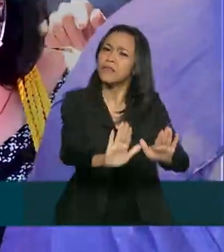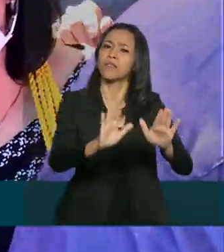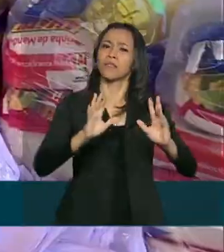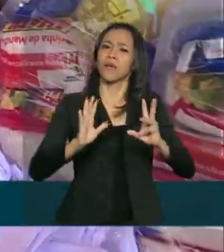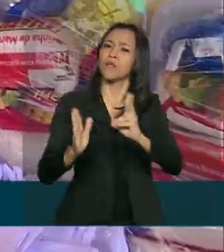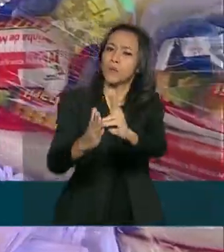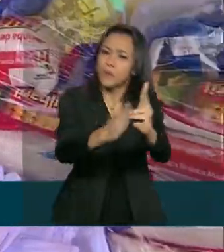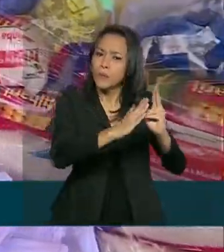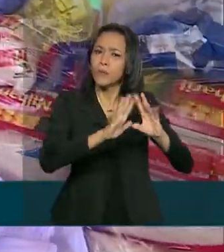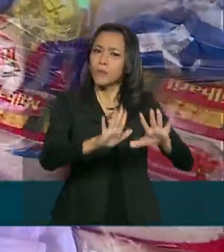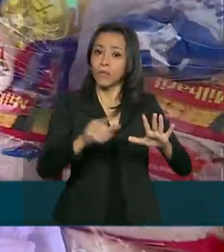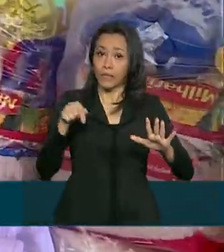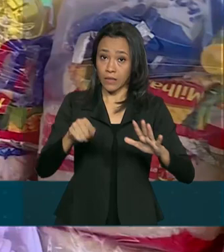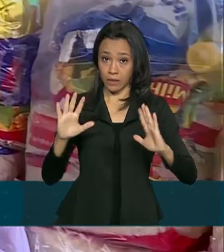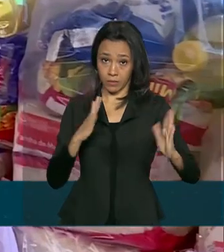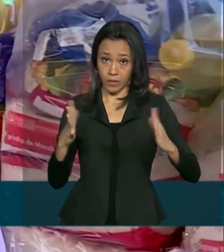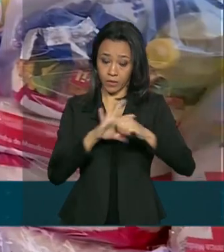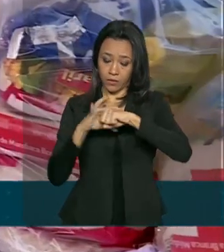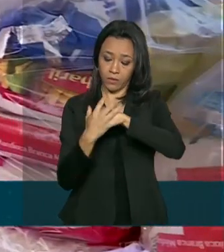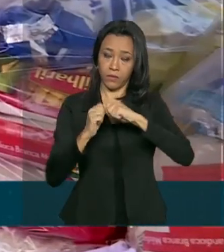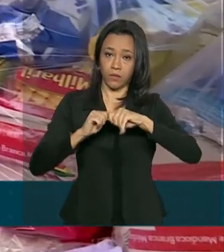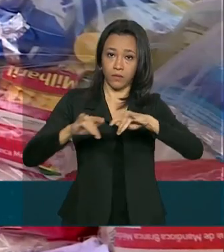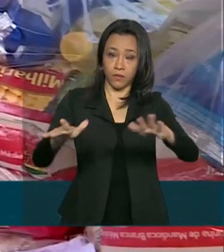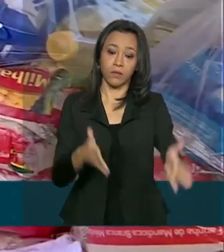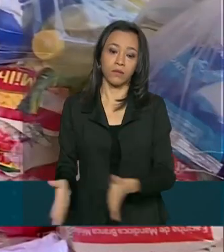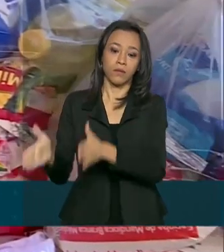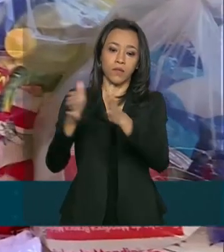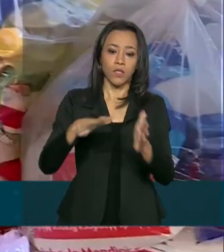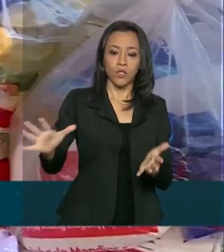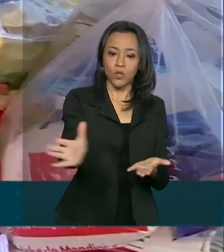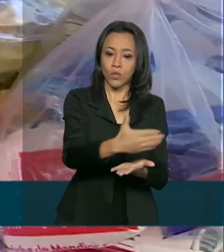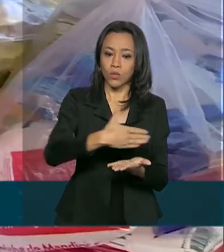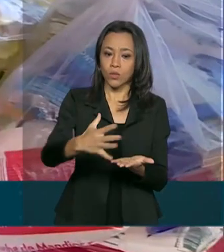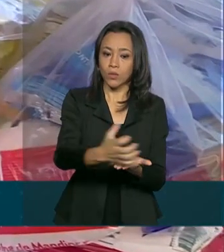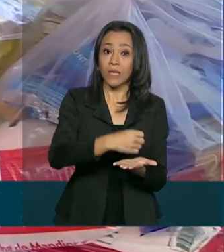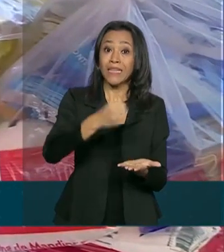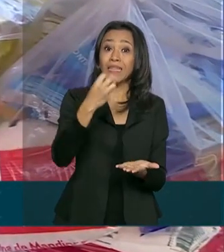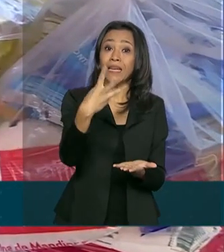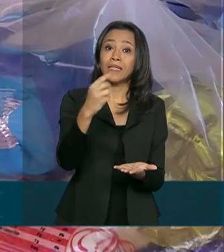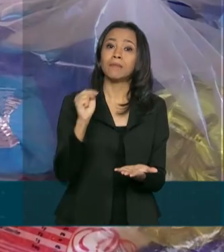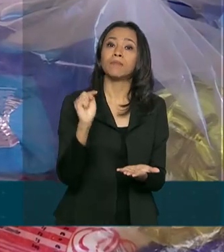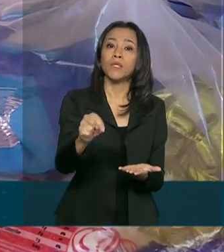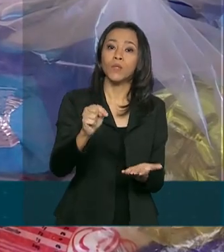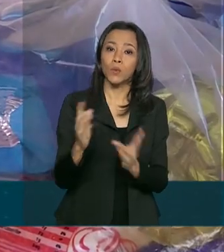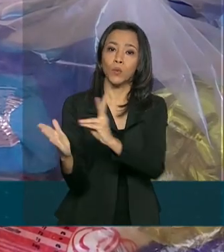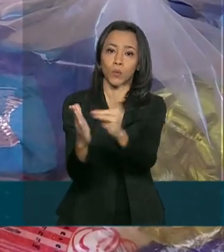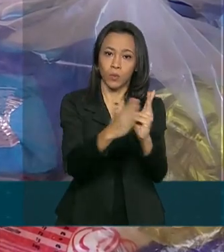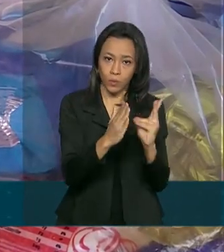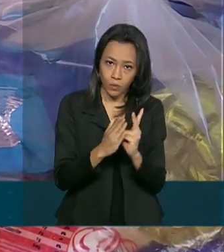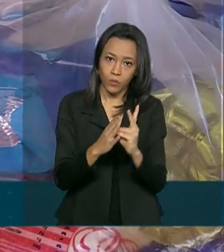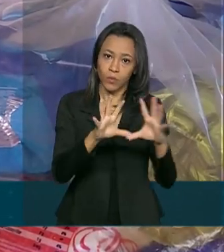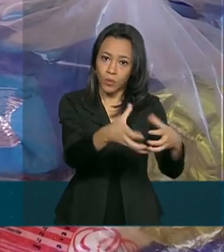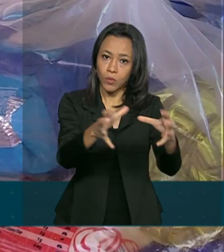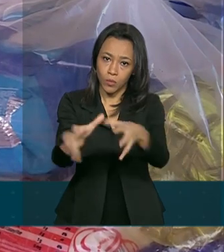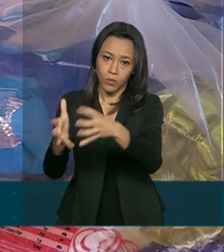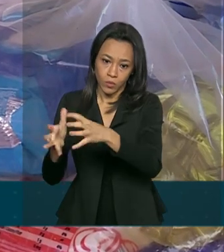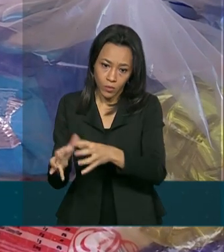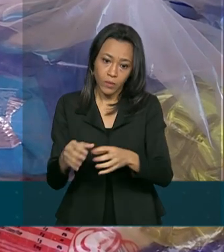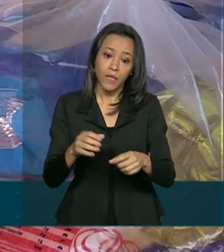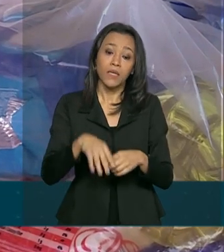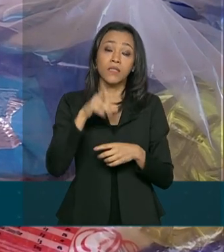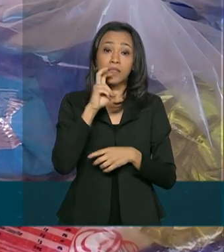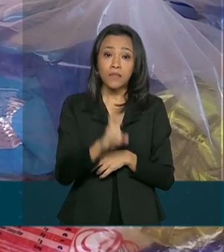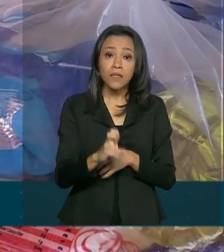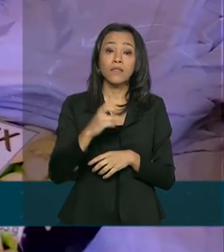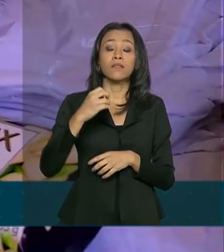pandemia. Ao todo, os kits vão beneficiar 3 mil comunidades indígenas do país e cerca de 154